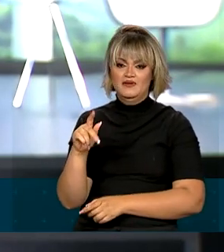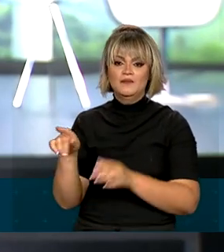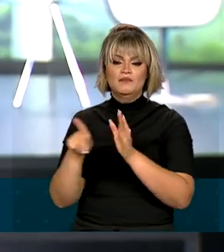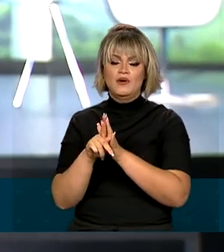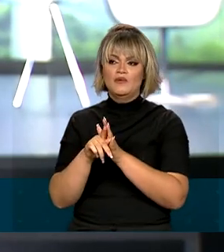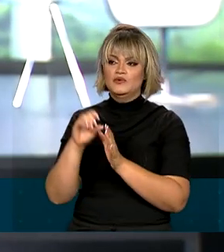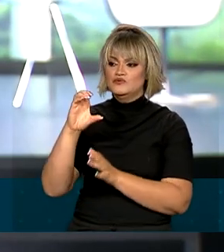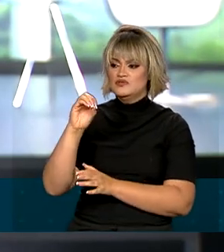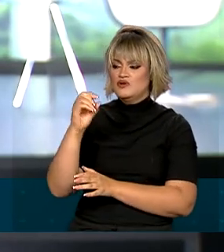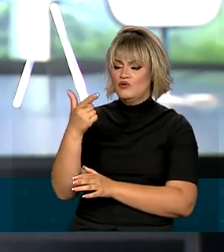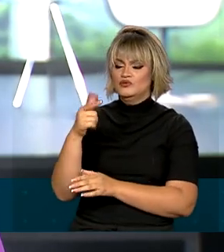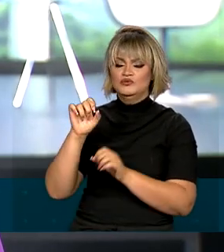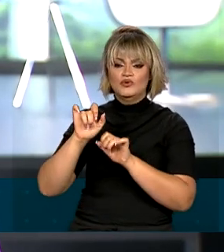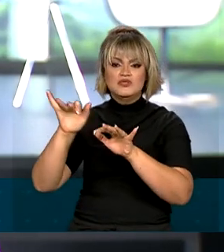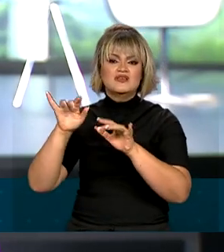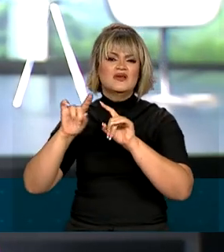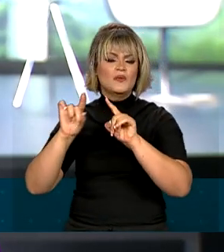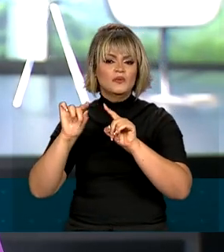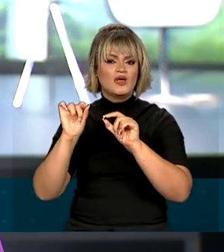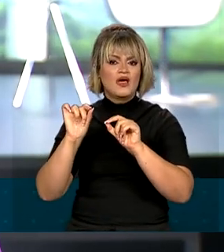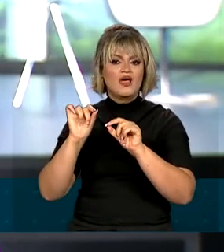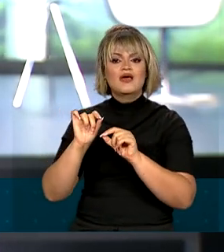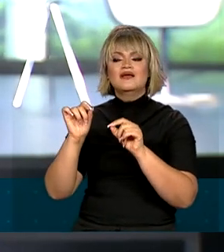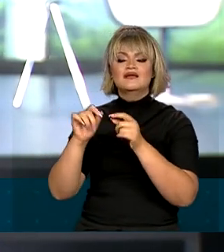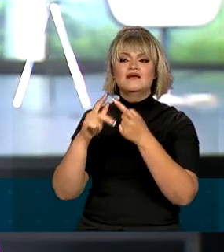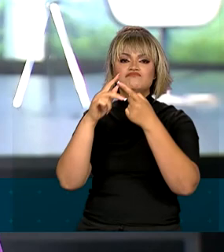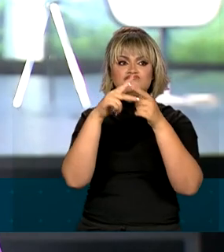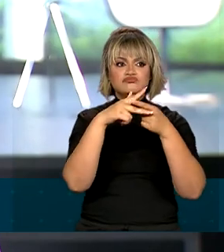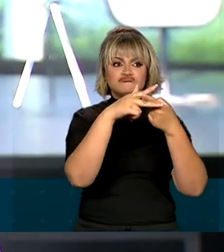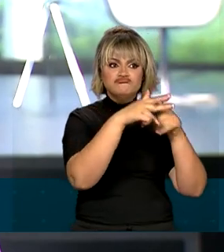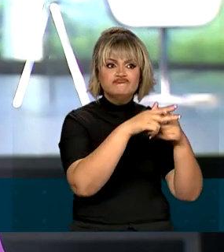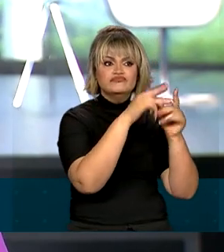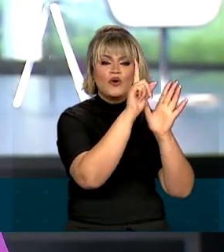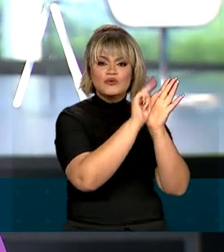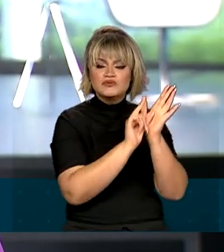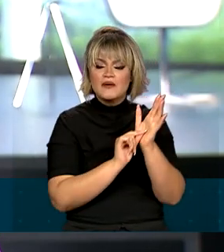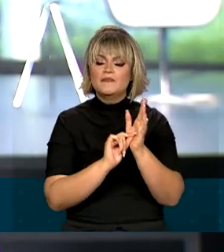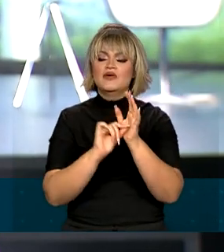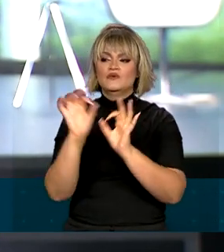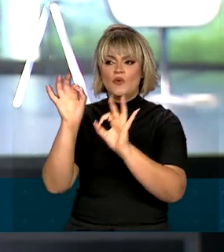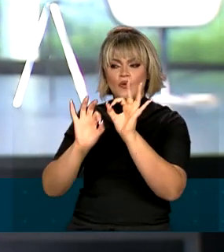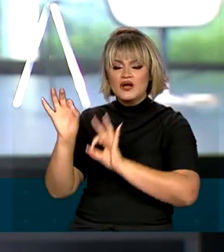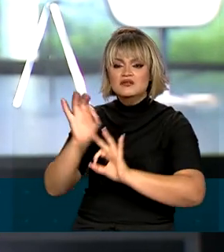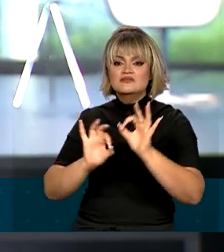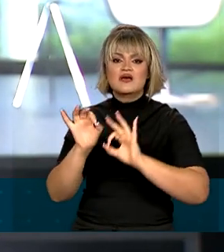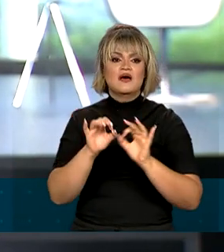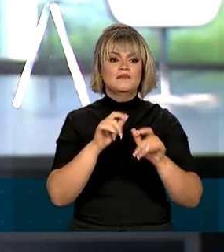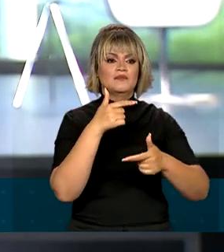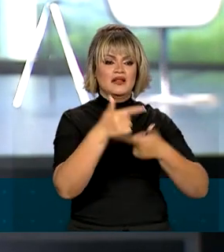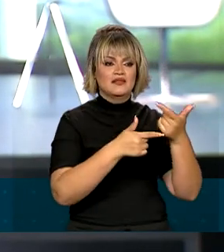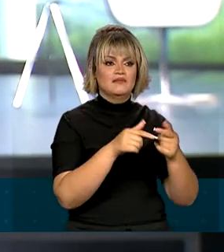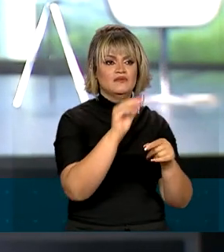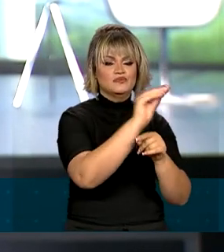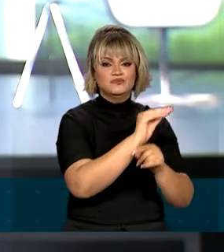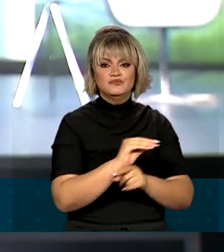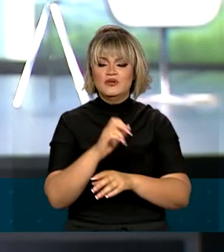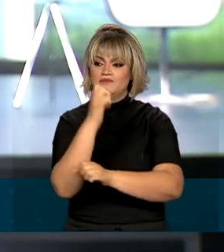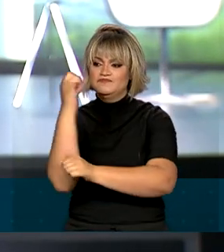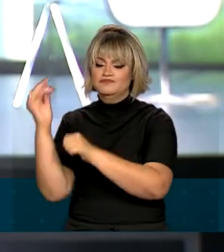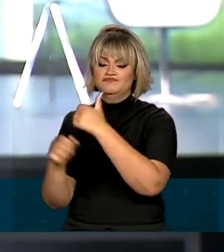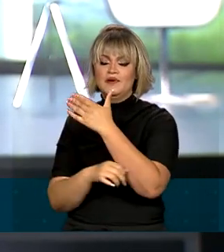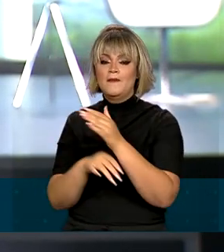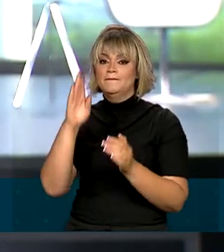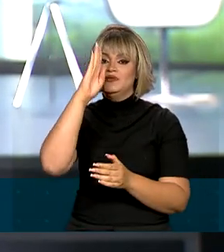ele quer destravar financiamentos e também garantir uma renumeração justa pra prestação de serviços ambientais por esses países que têm